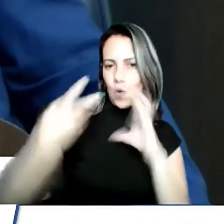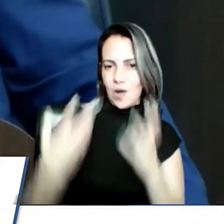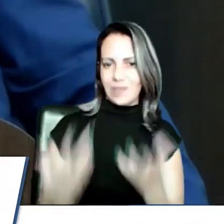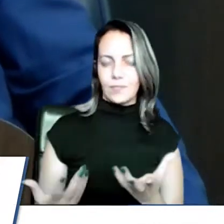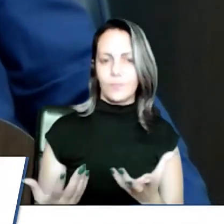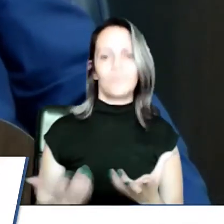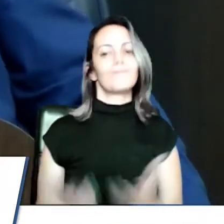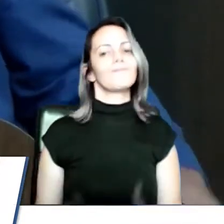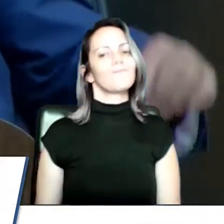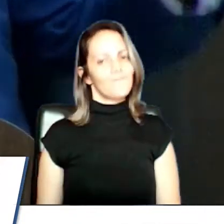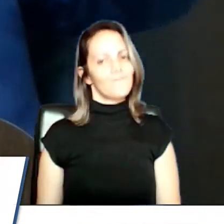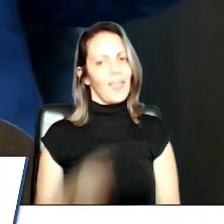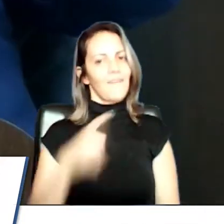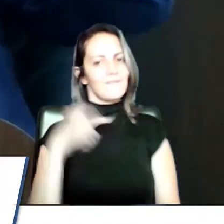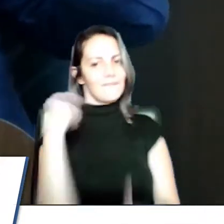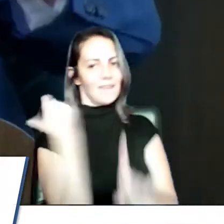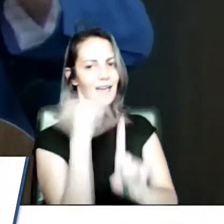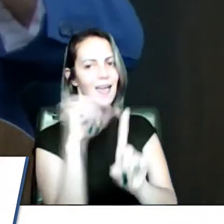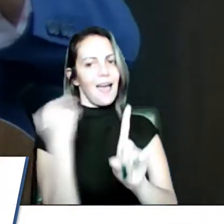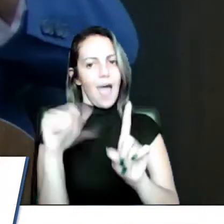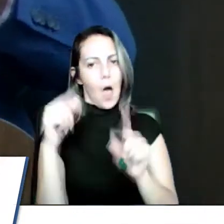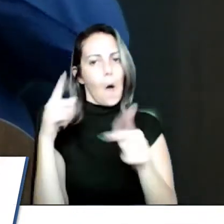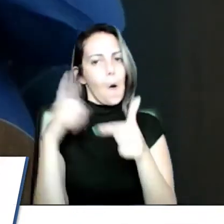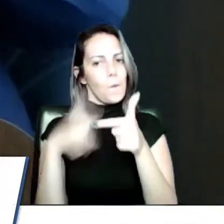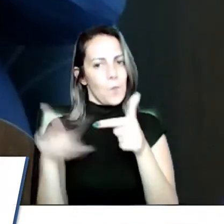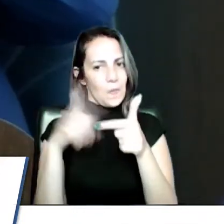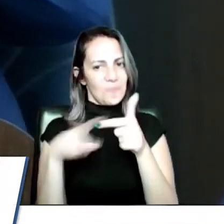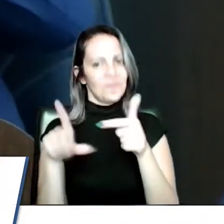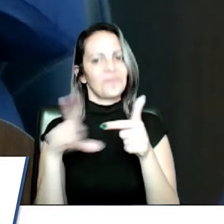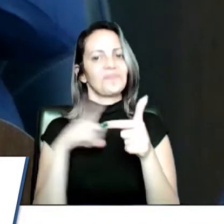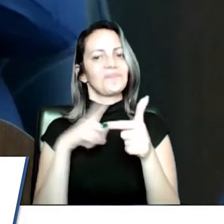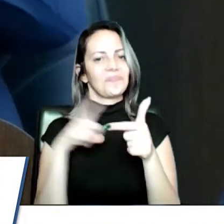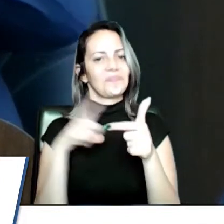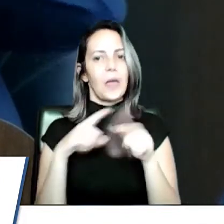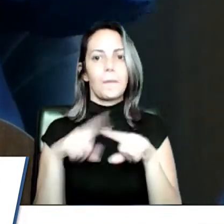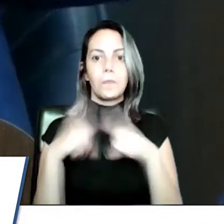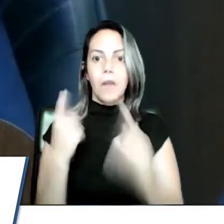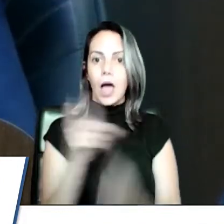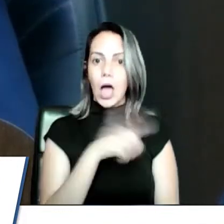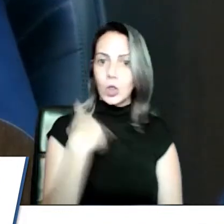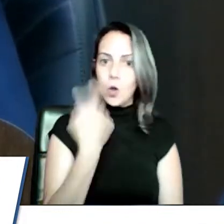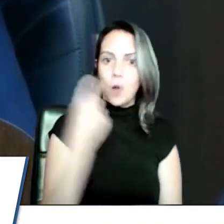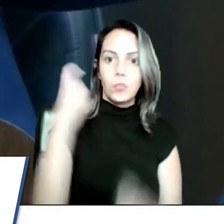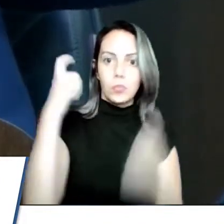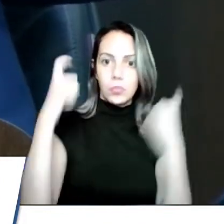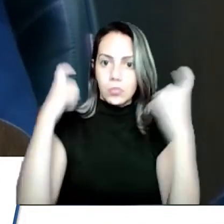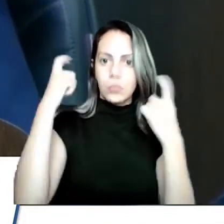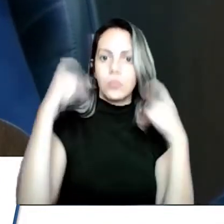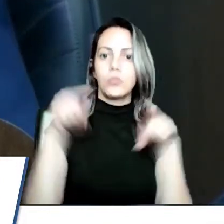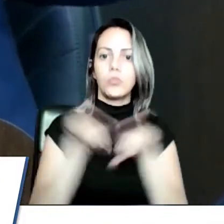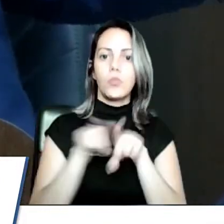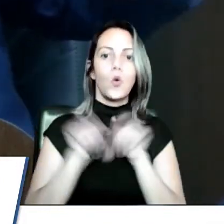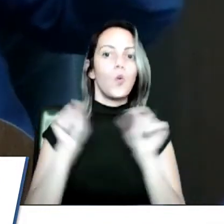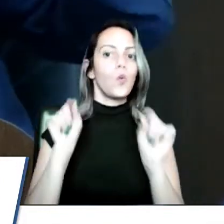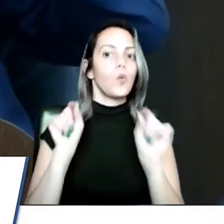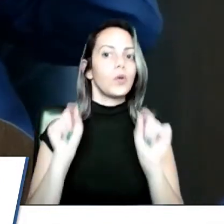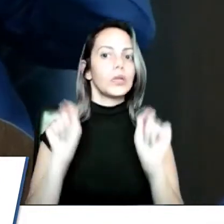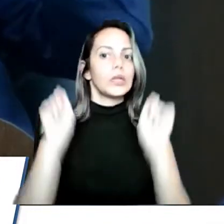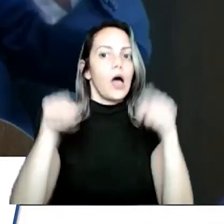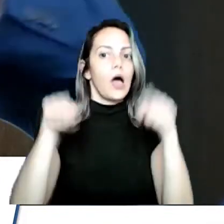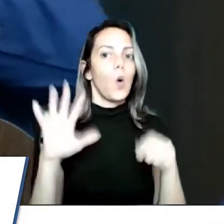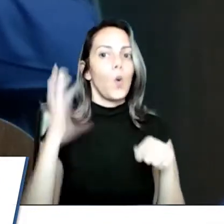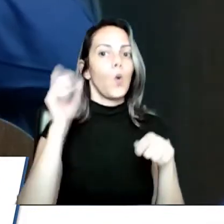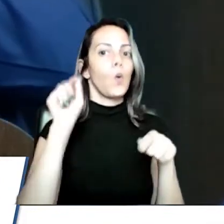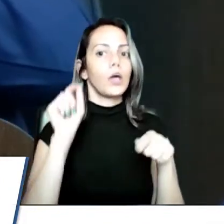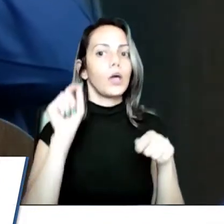alguma coisa assim, de ambas as partes, nós ficamos preocupados, porque poderia ocorrer ali uma tentativa de homicídio